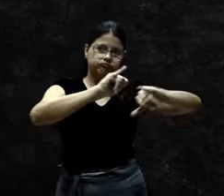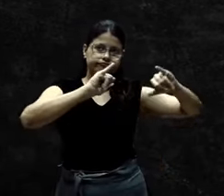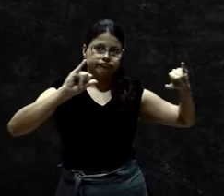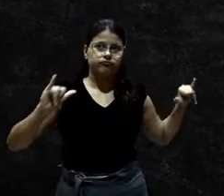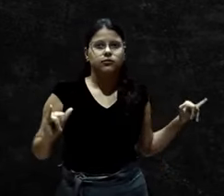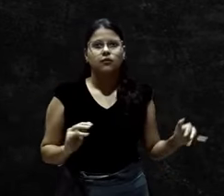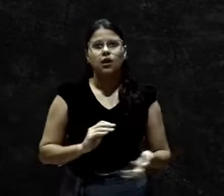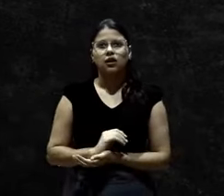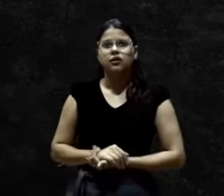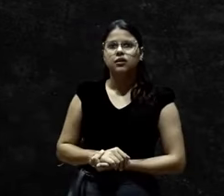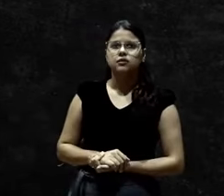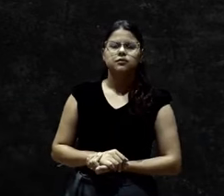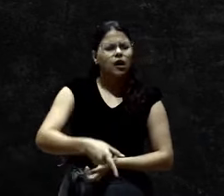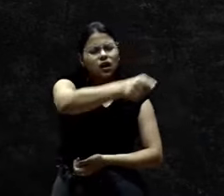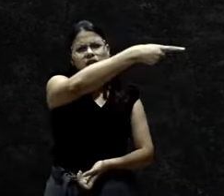forma.